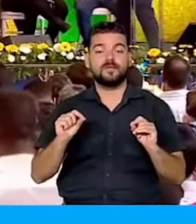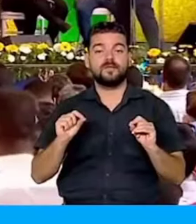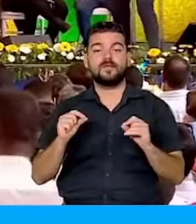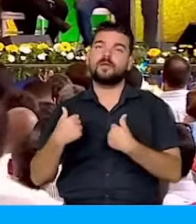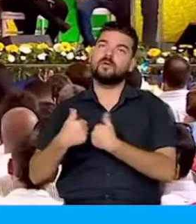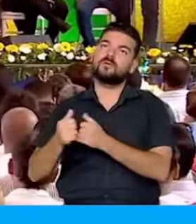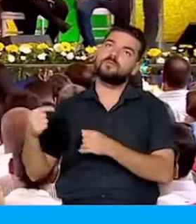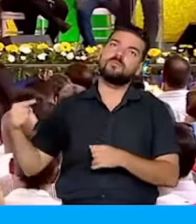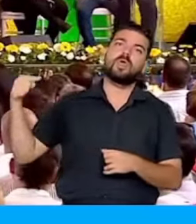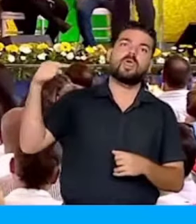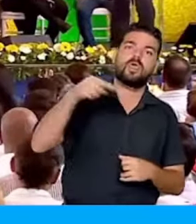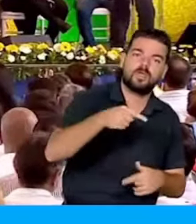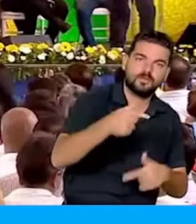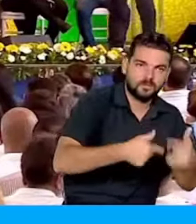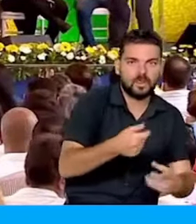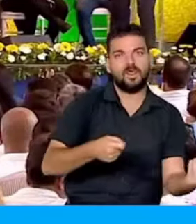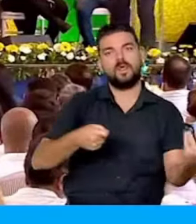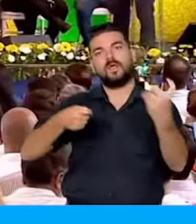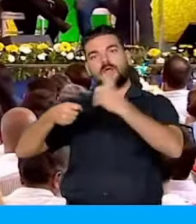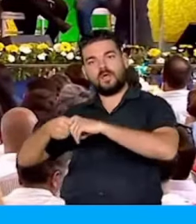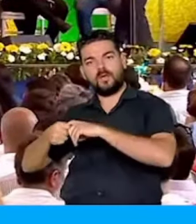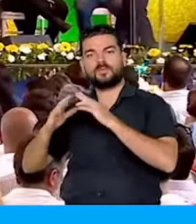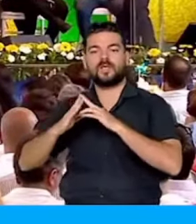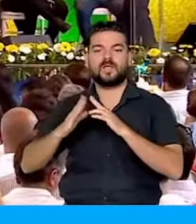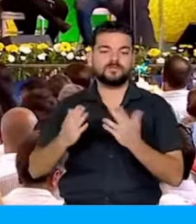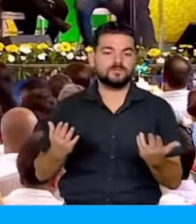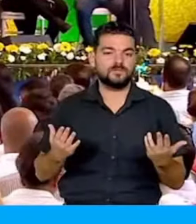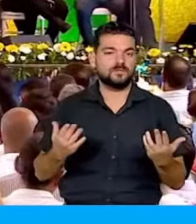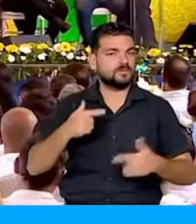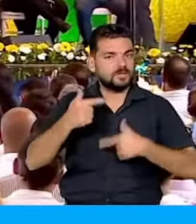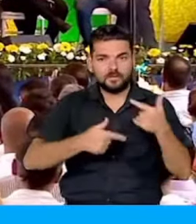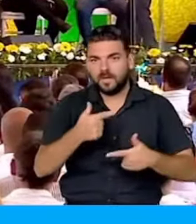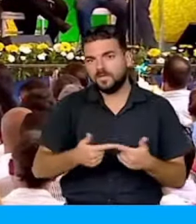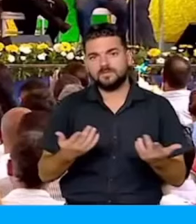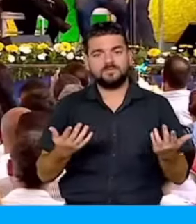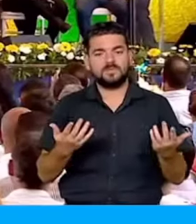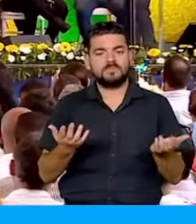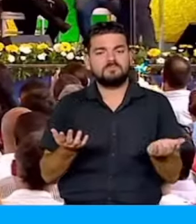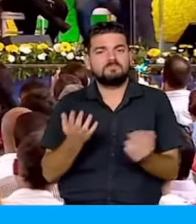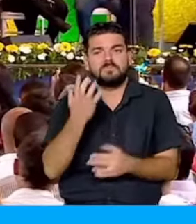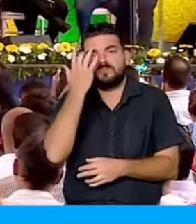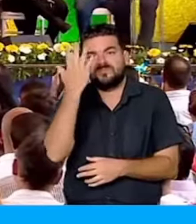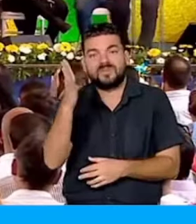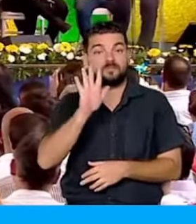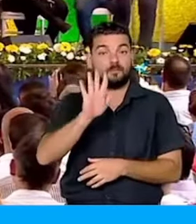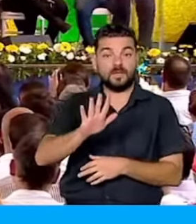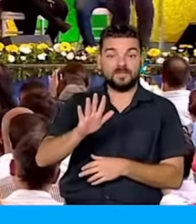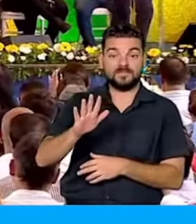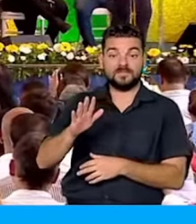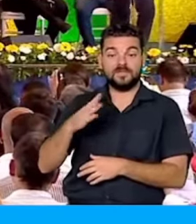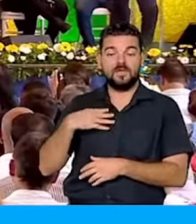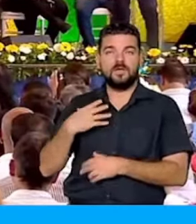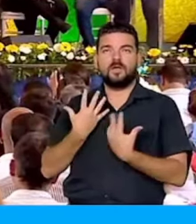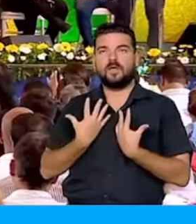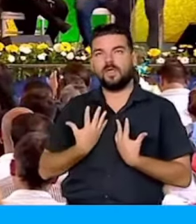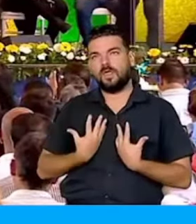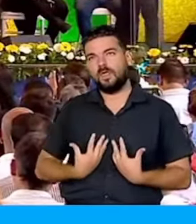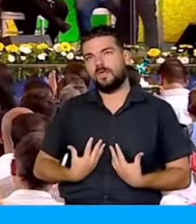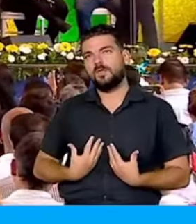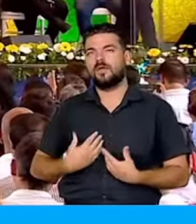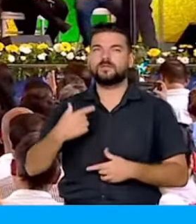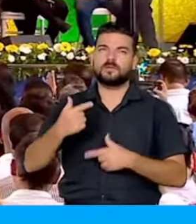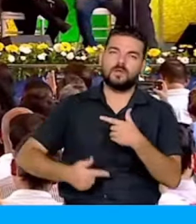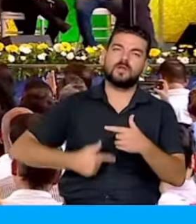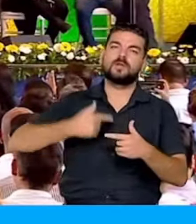e voltando do trabalho do que trabalhando. Imagina, uma pessoa que tem que trabalhar